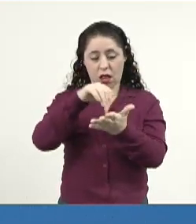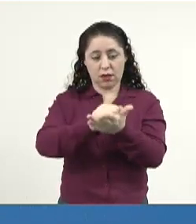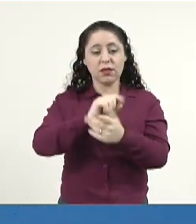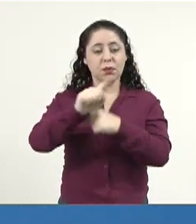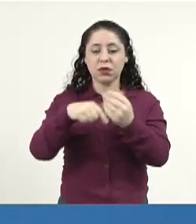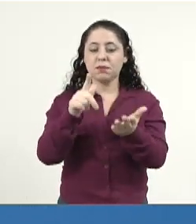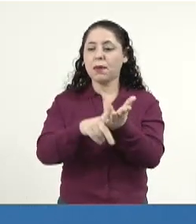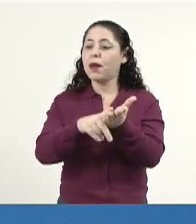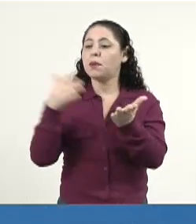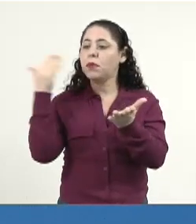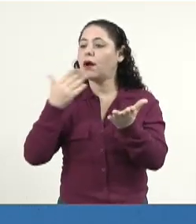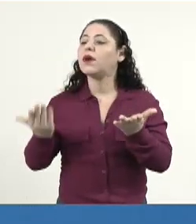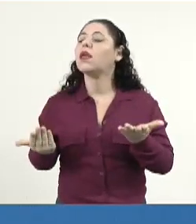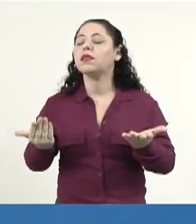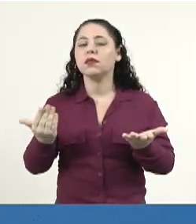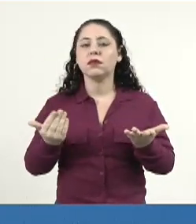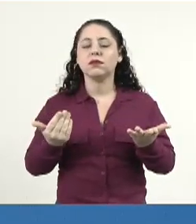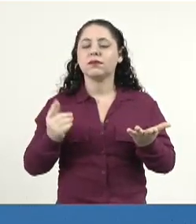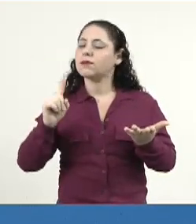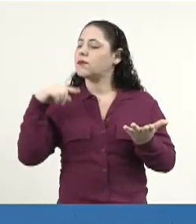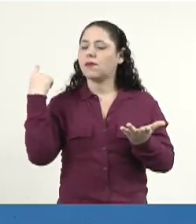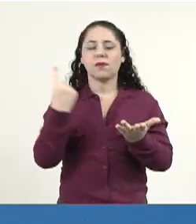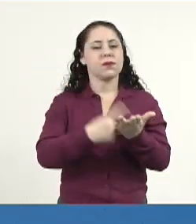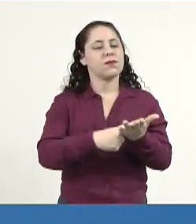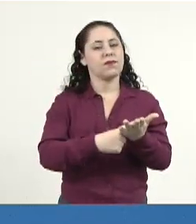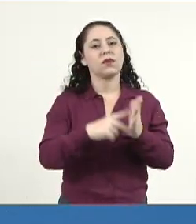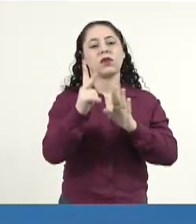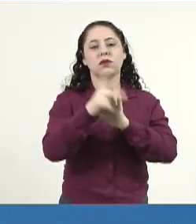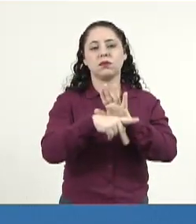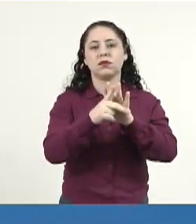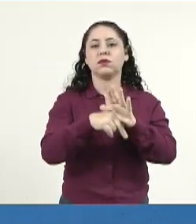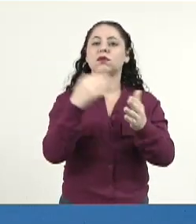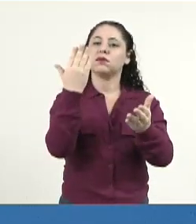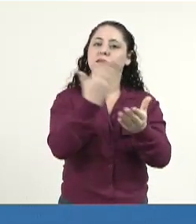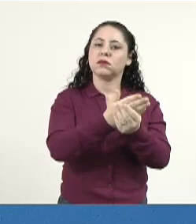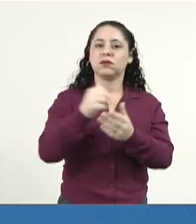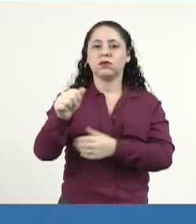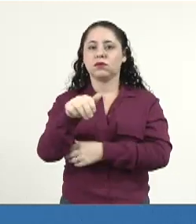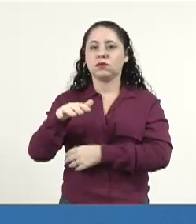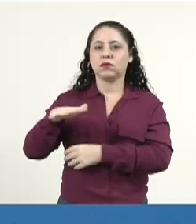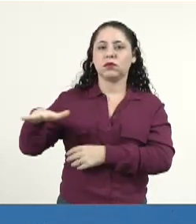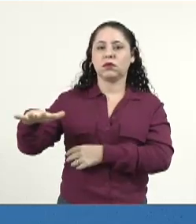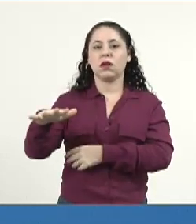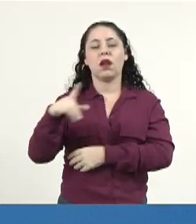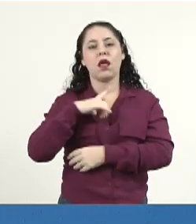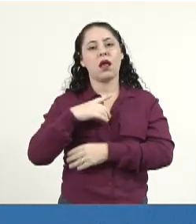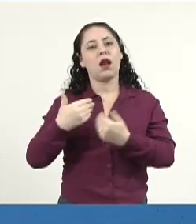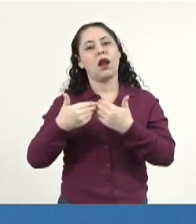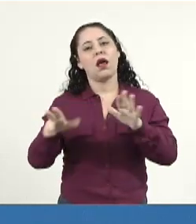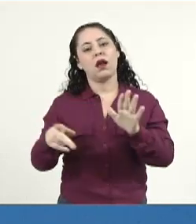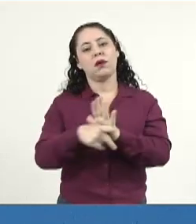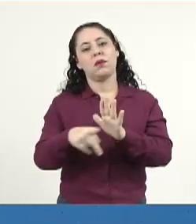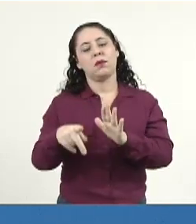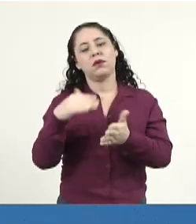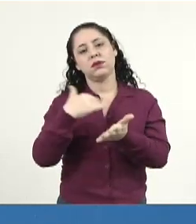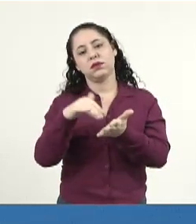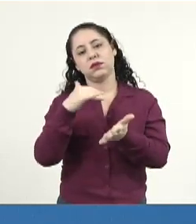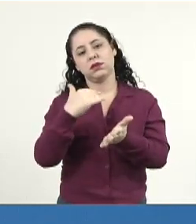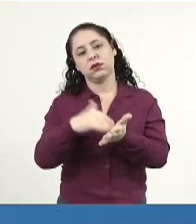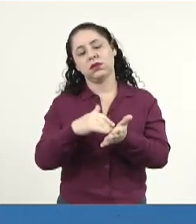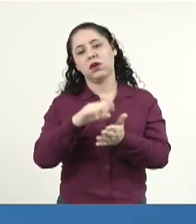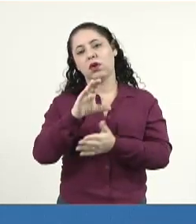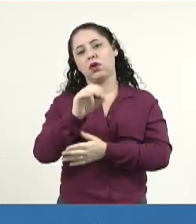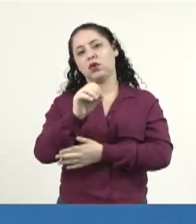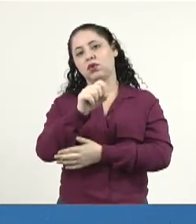com o senhor a gente fazer uma agenda agora, já que o programa está na pasta da assistência social, foi um programa lançado pela secretária Patrícia